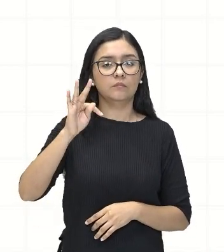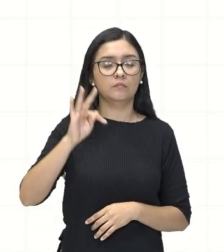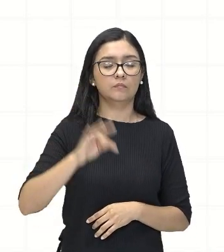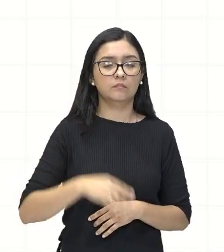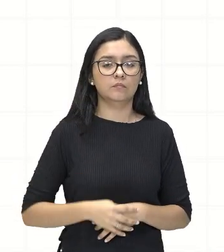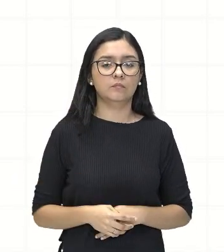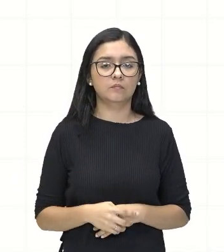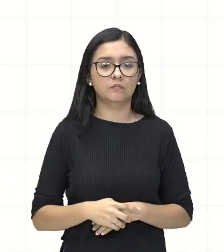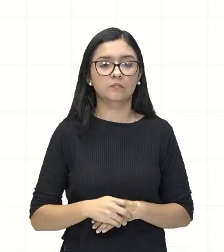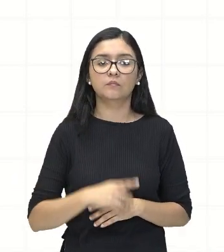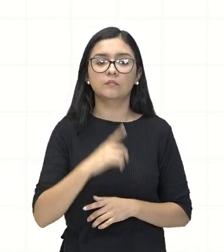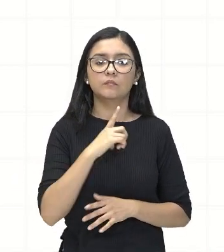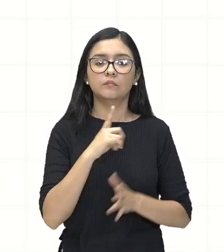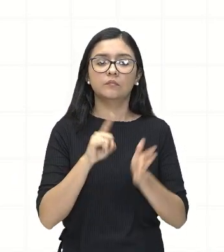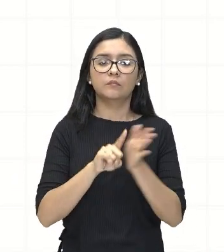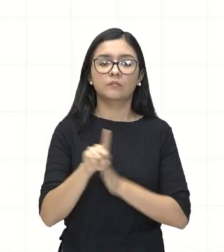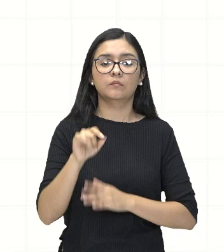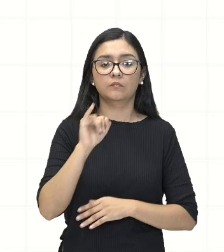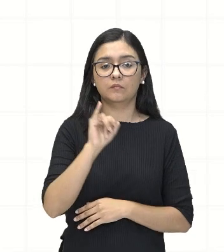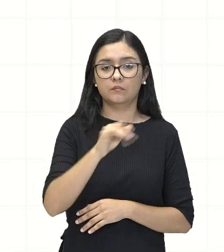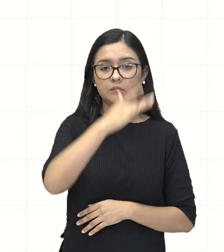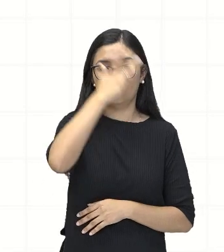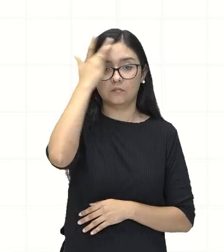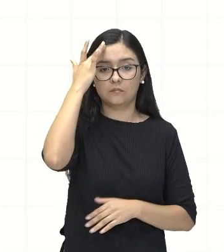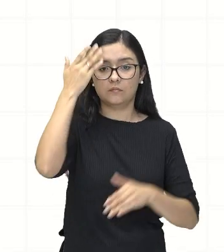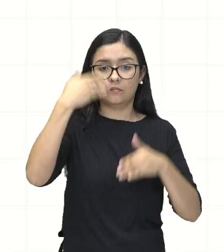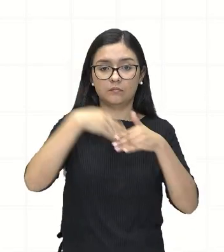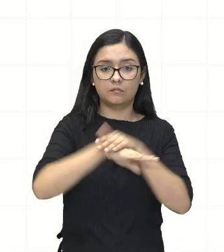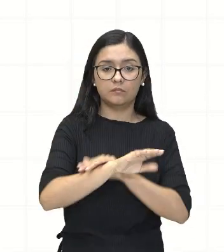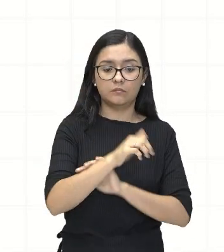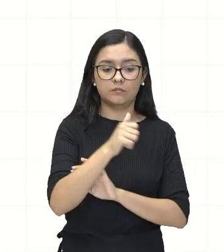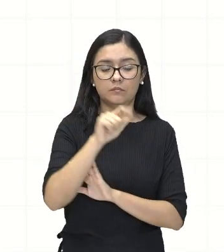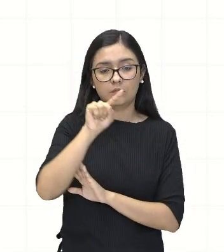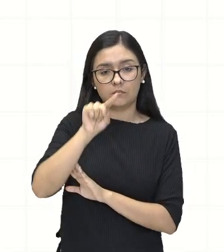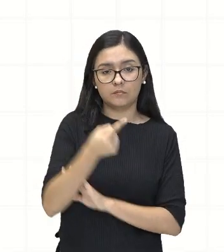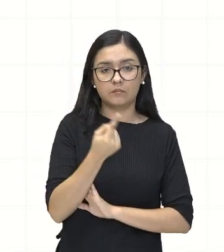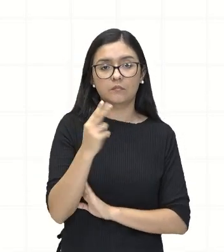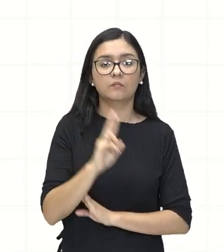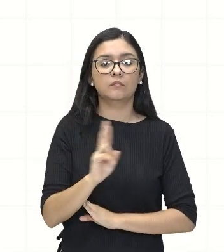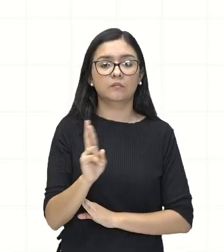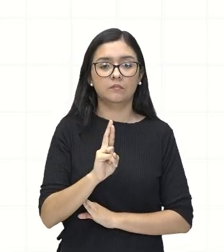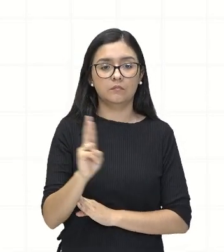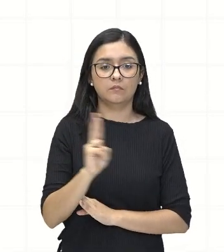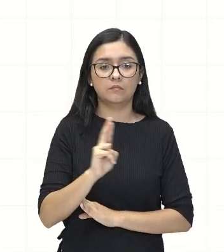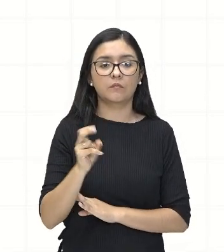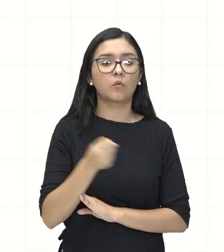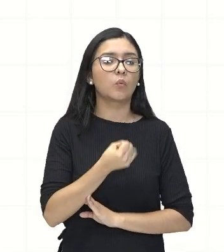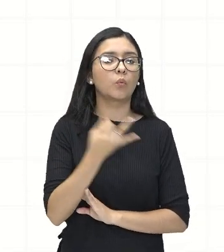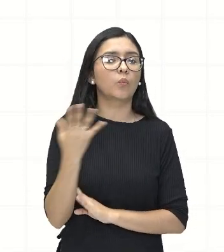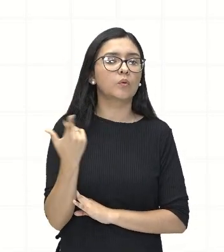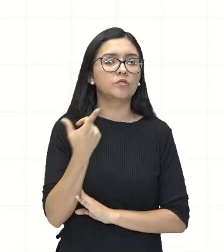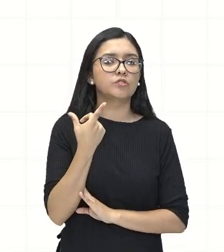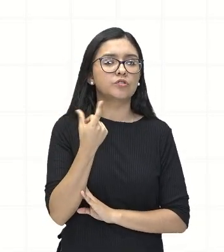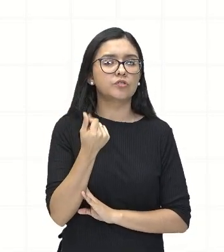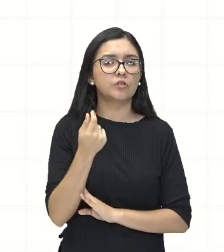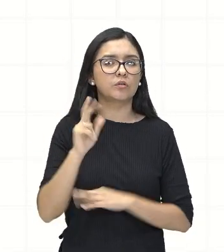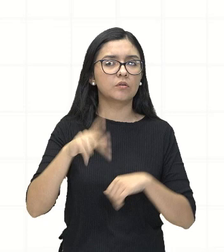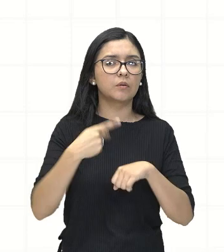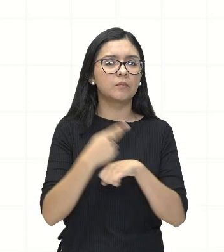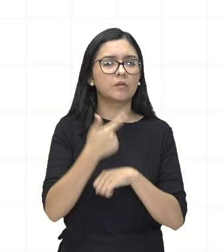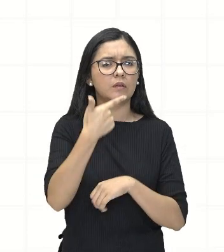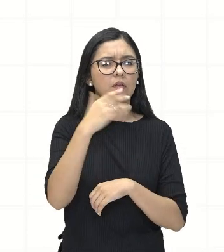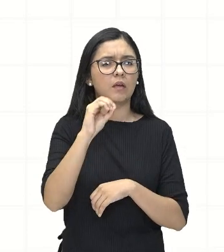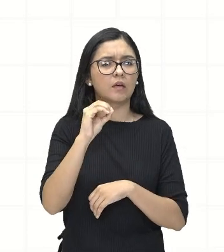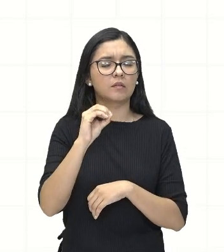Aí tem uma pergunta, se a pessoa investir mil reais, quanto dinheiro ela terá depois de 10